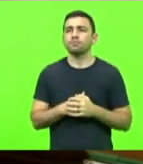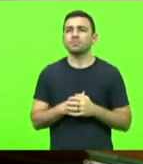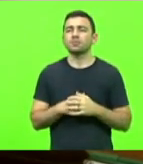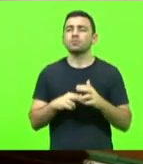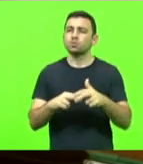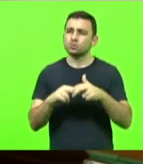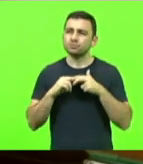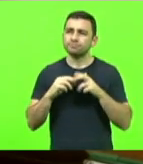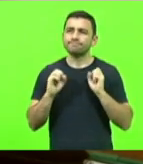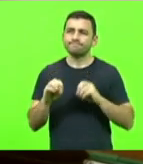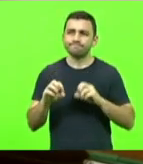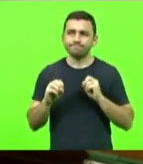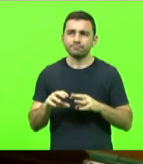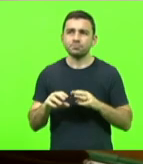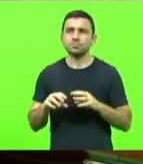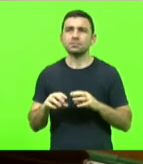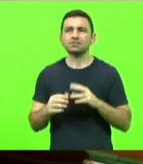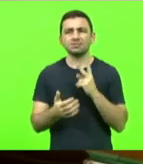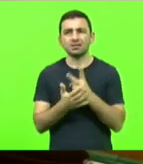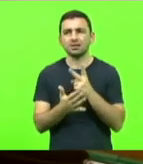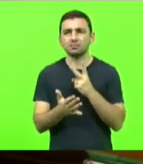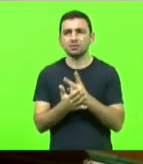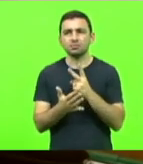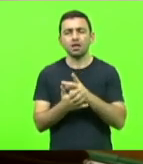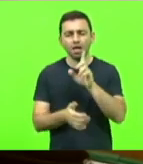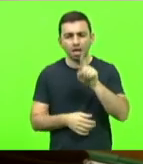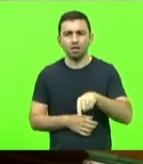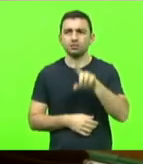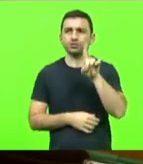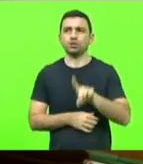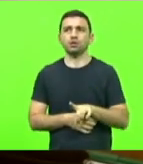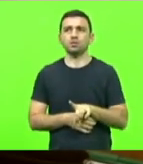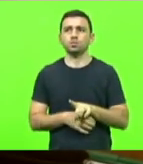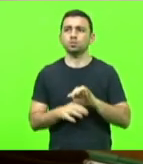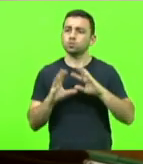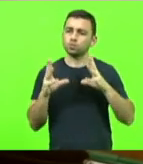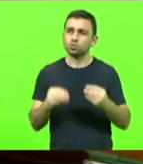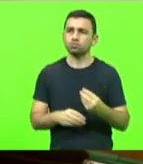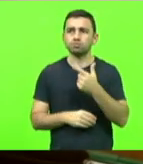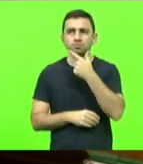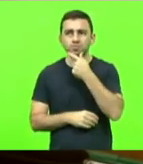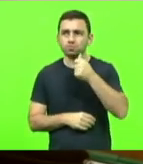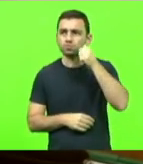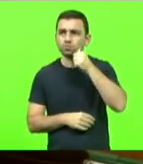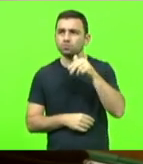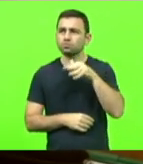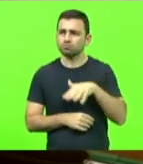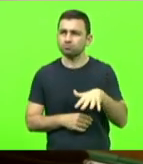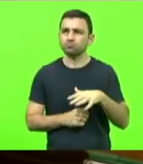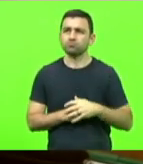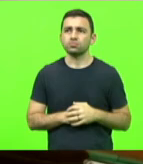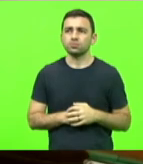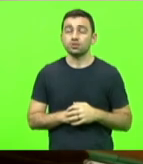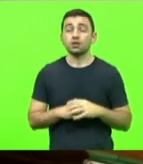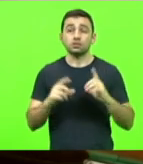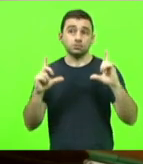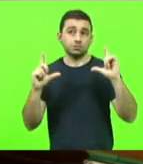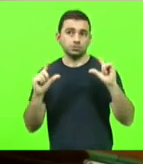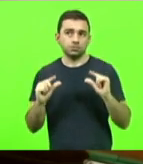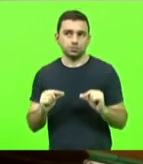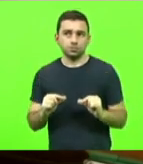nós colocamos sempre como um direito de todos, de todas e a redução de